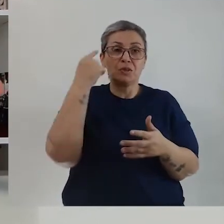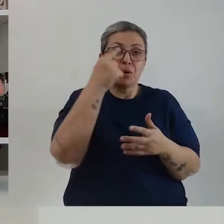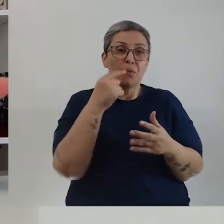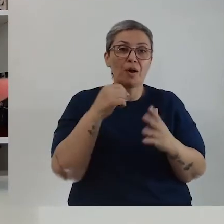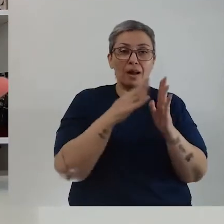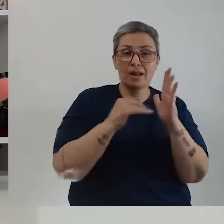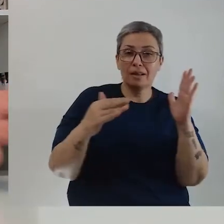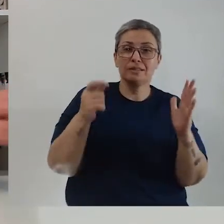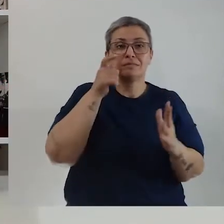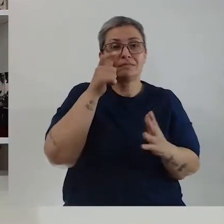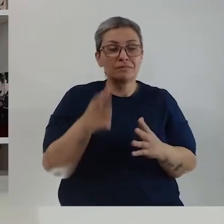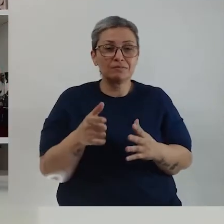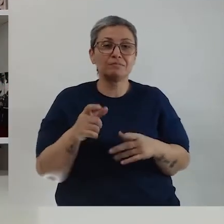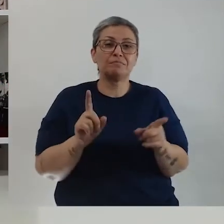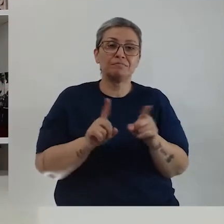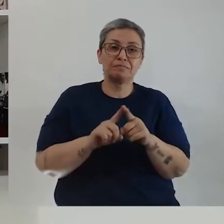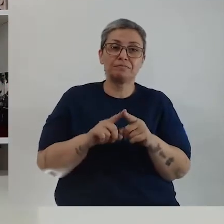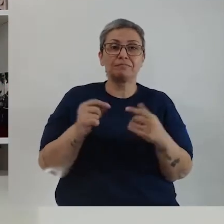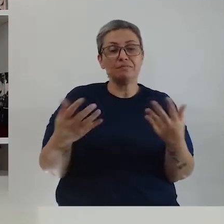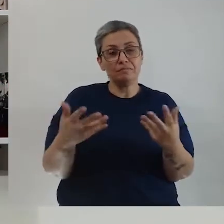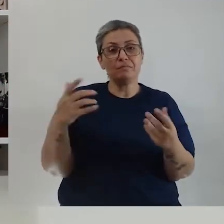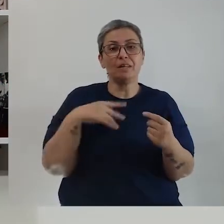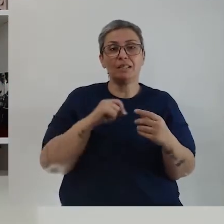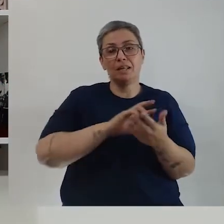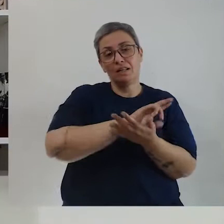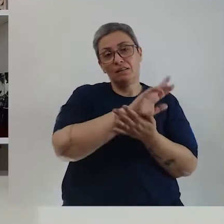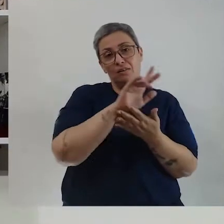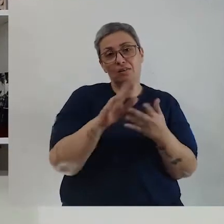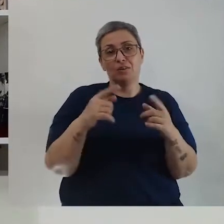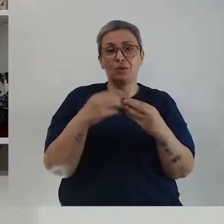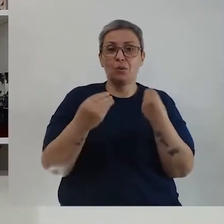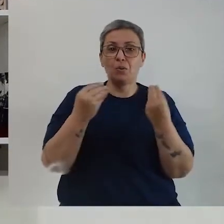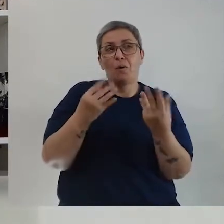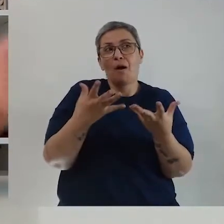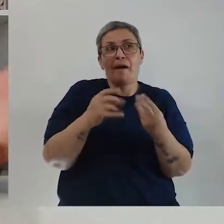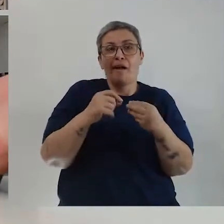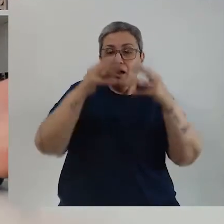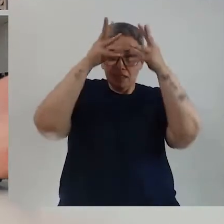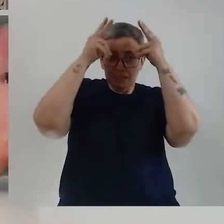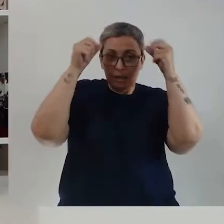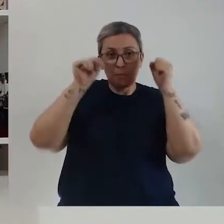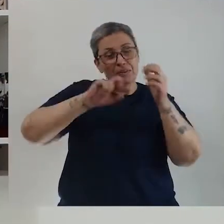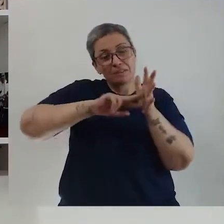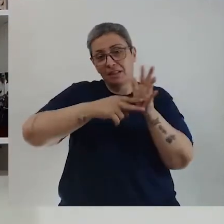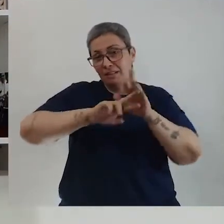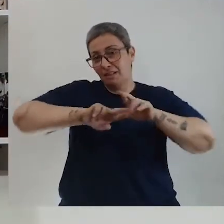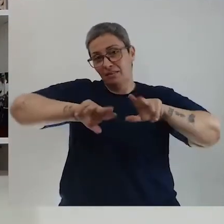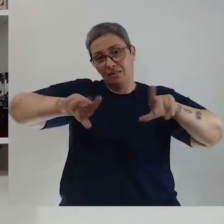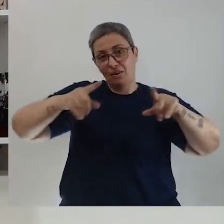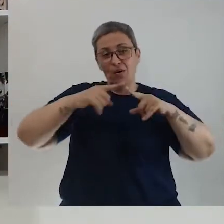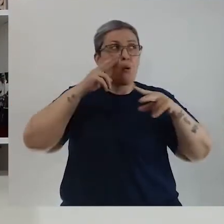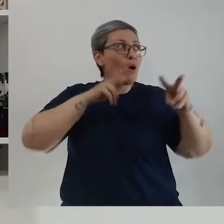olho, que eu achei uma estética bem interessante. E tem uma série de... Como é subjetivo, né? Então pode ter uma série de